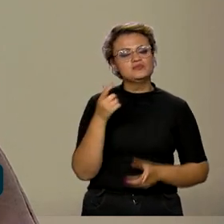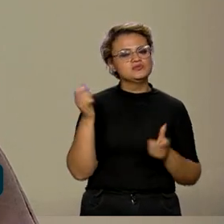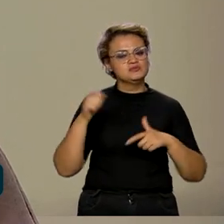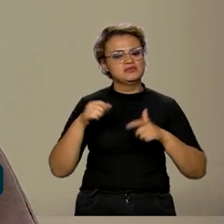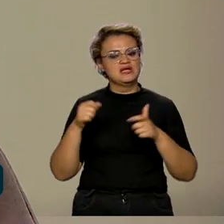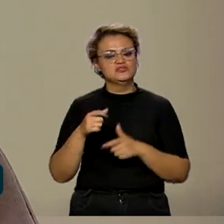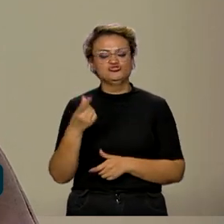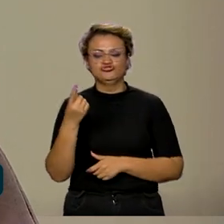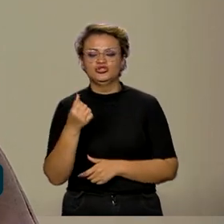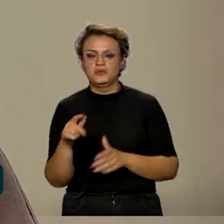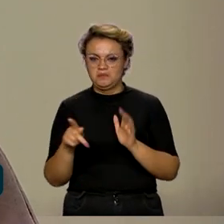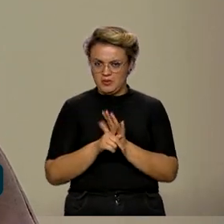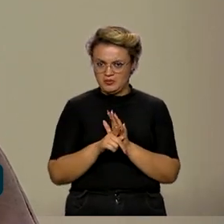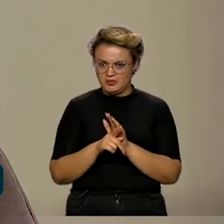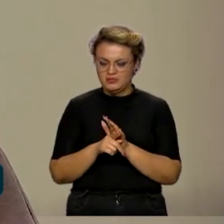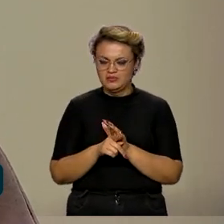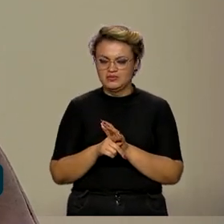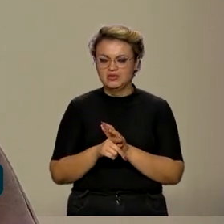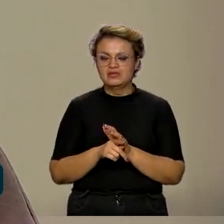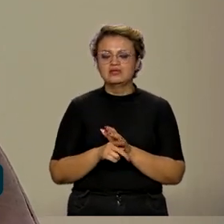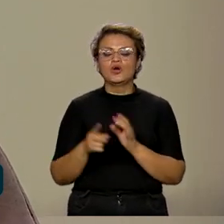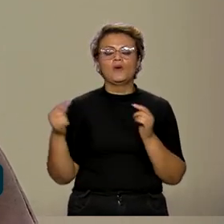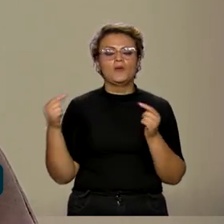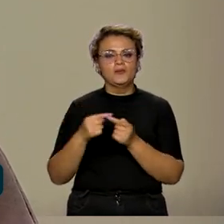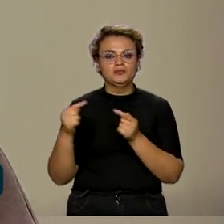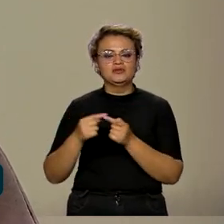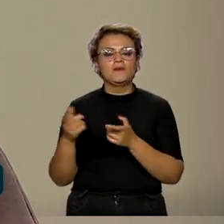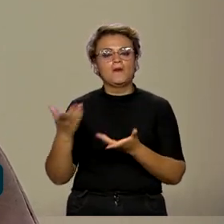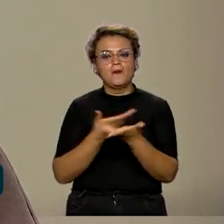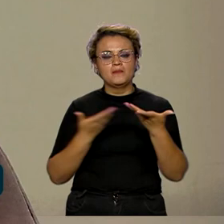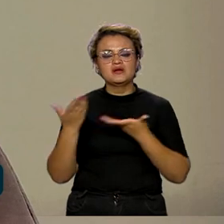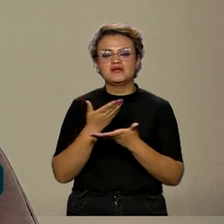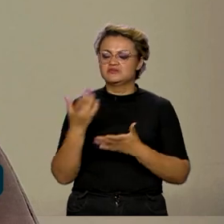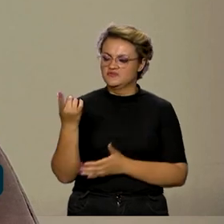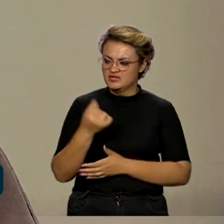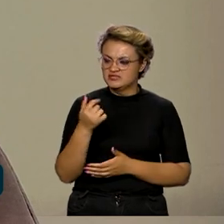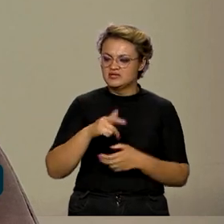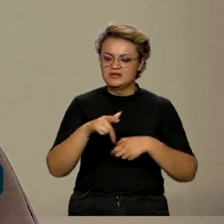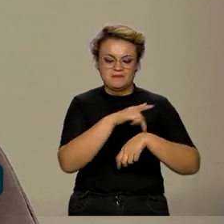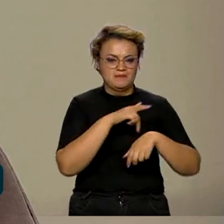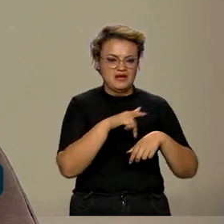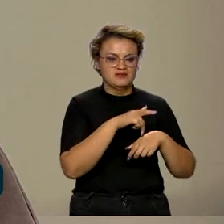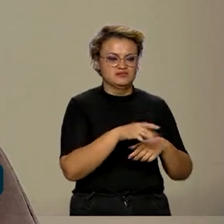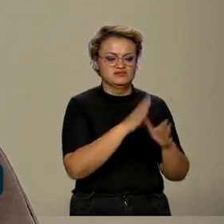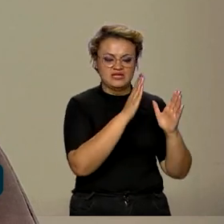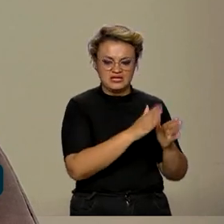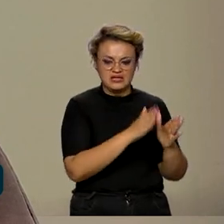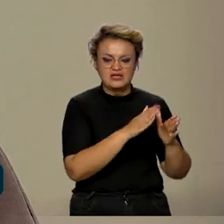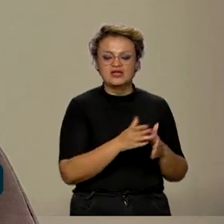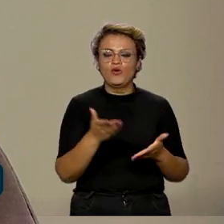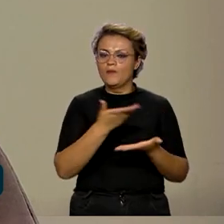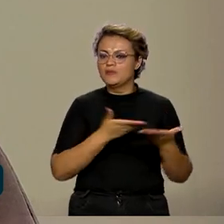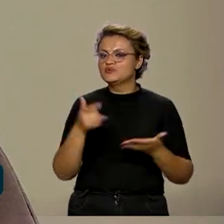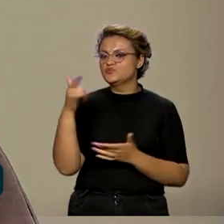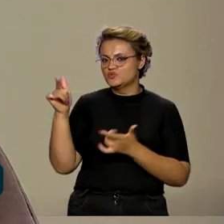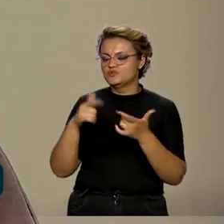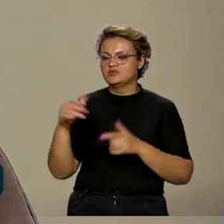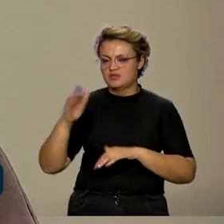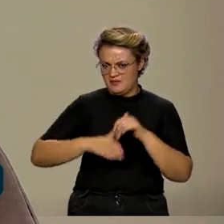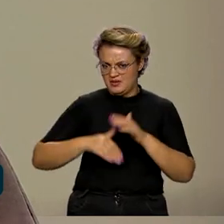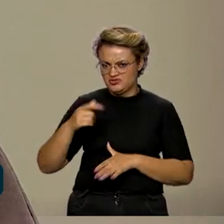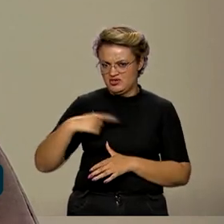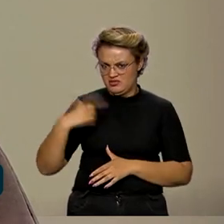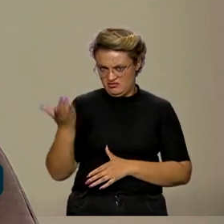moeda própria vem alinhada com uma cooperação financeira entre os países do bloco, cooperação essa já implementada.